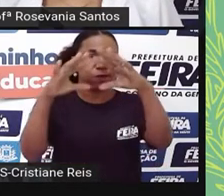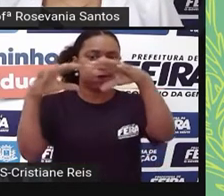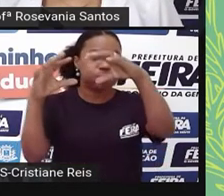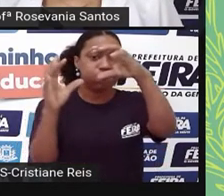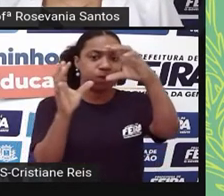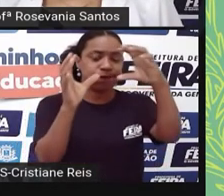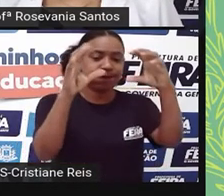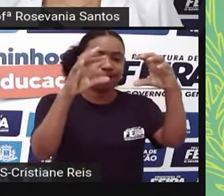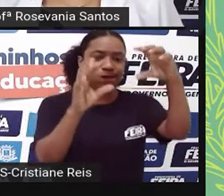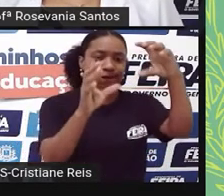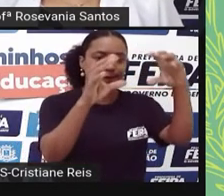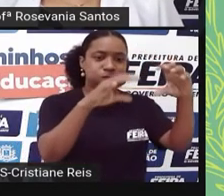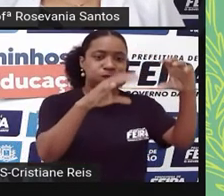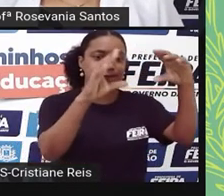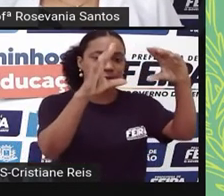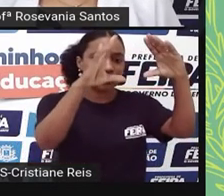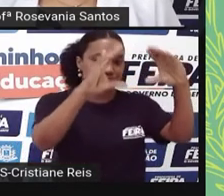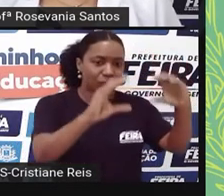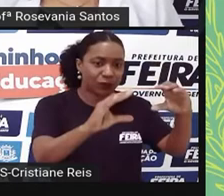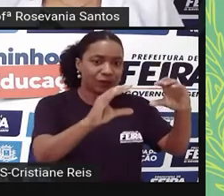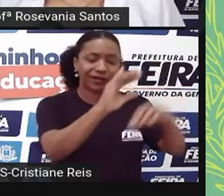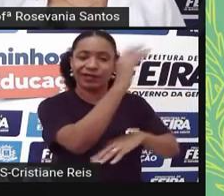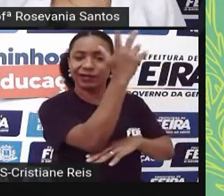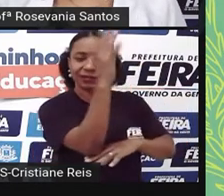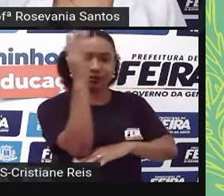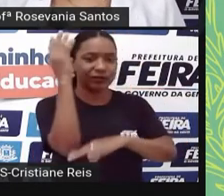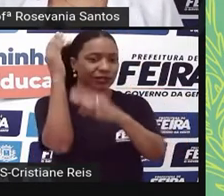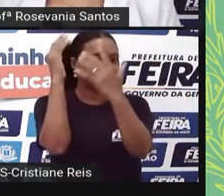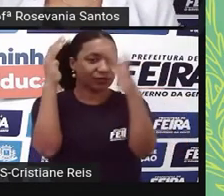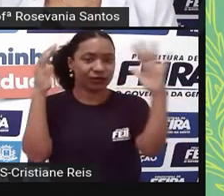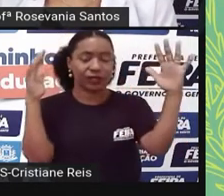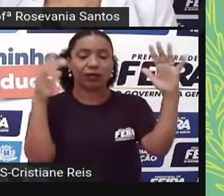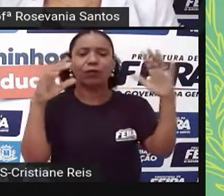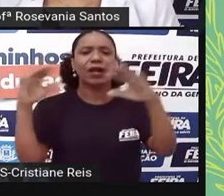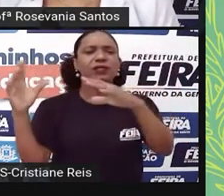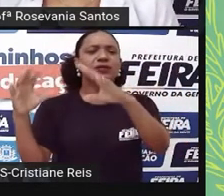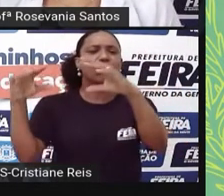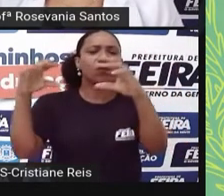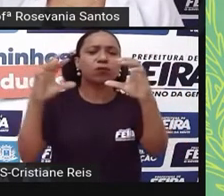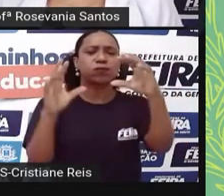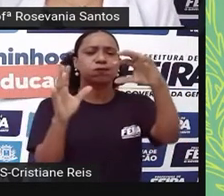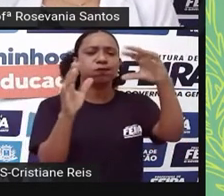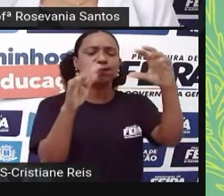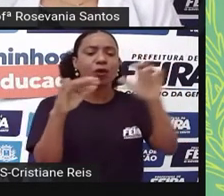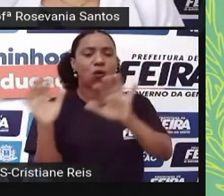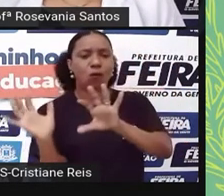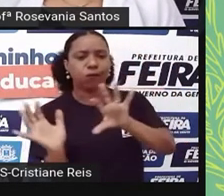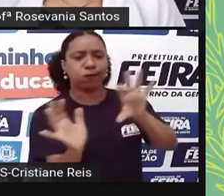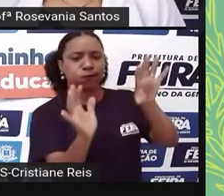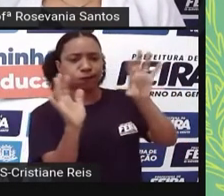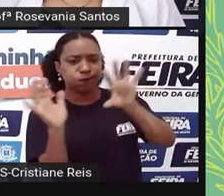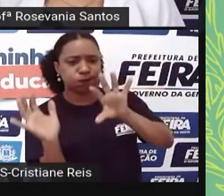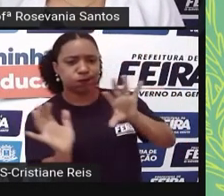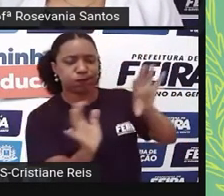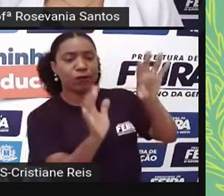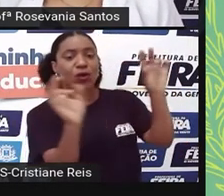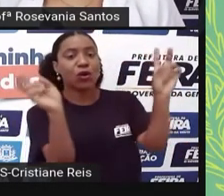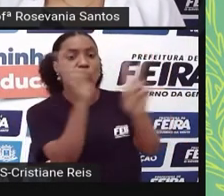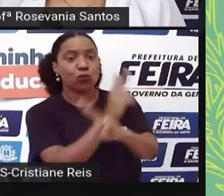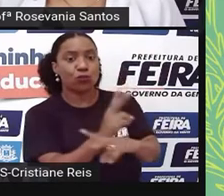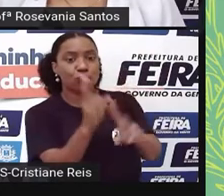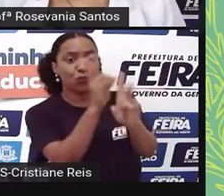desaguando aqui, né. Então, impulsionadas pelo vento, pelos ventos alíseos, né, as nuvens